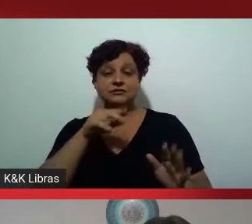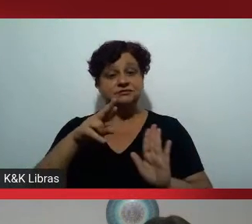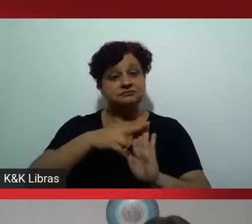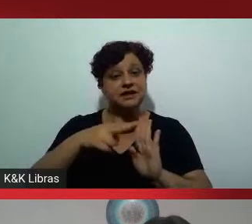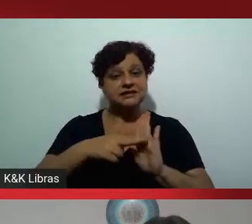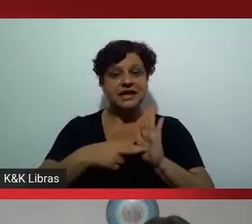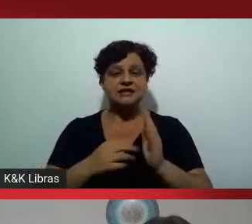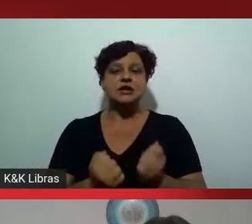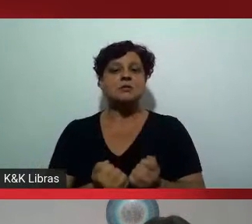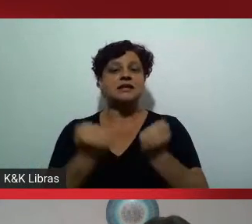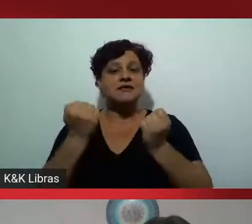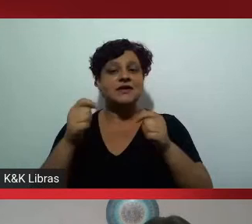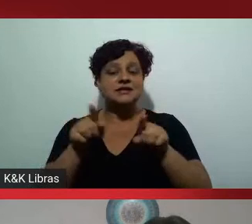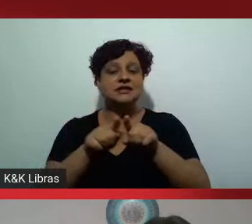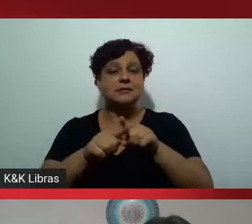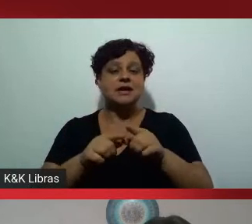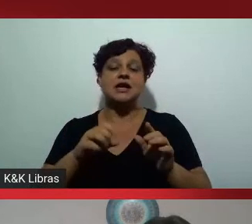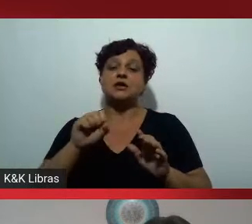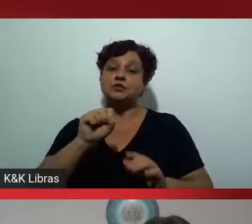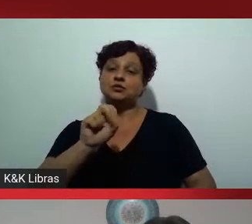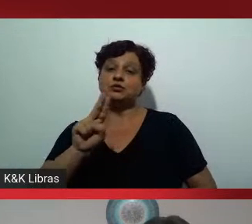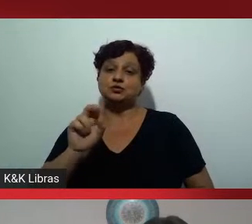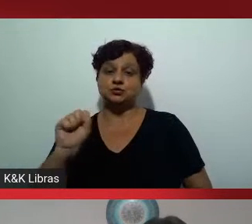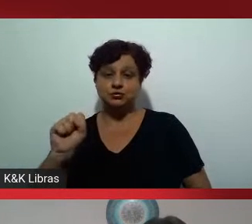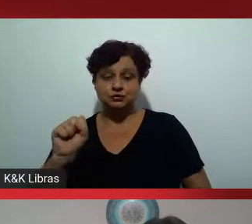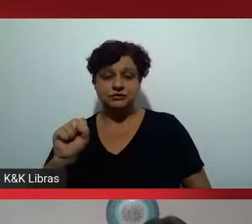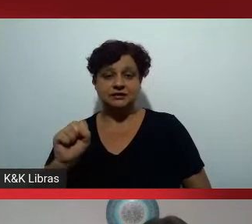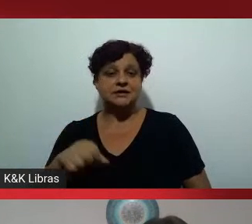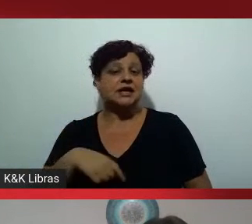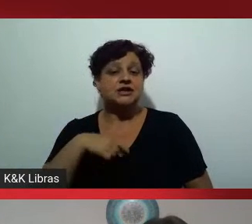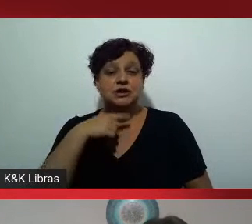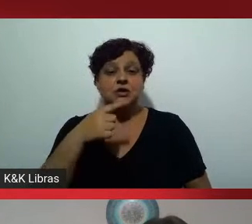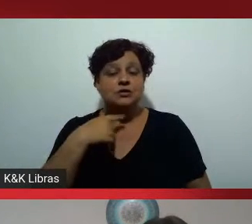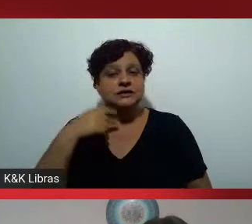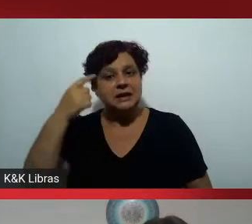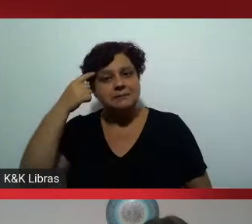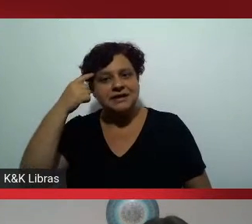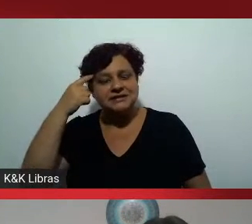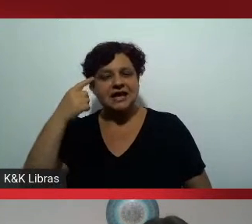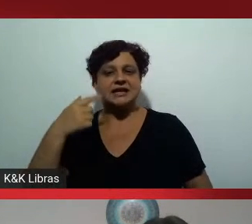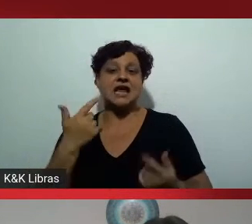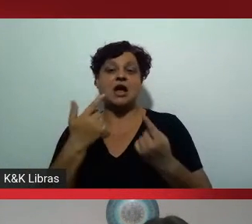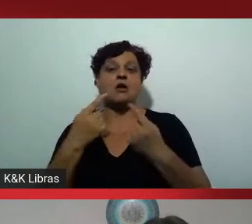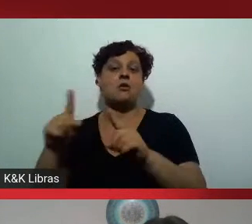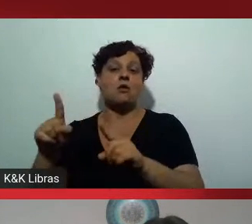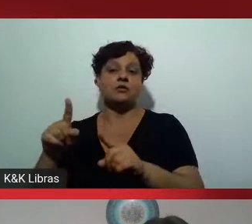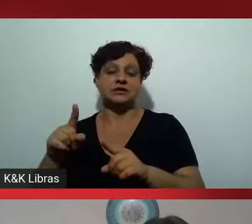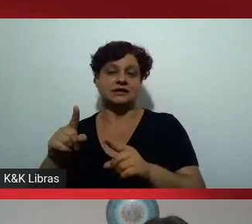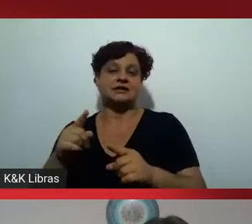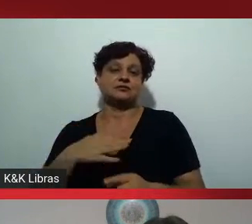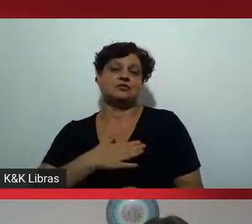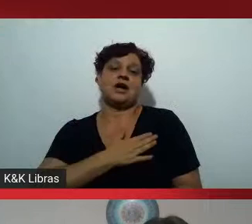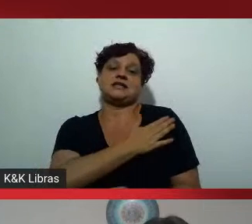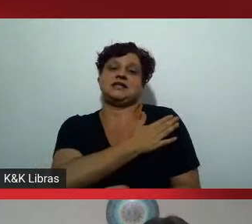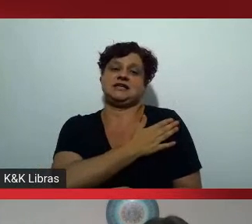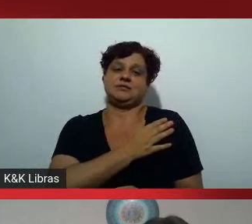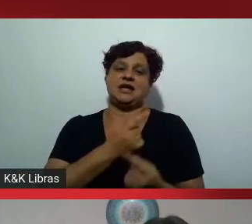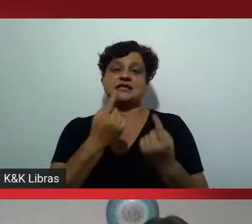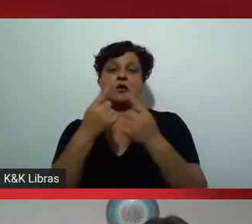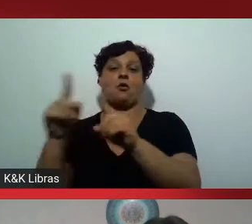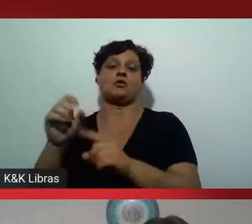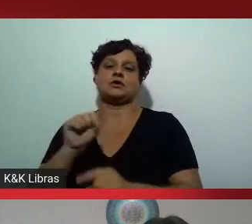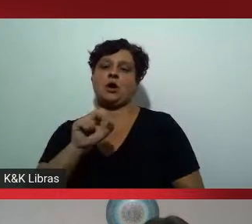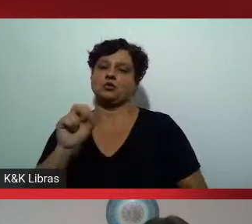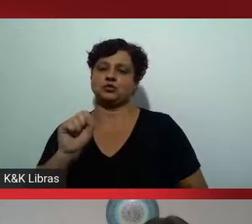o que significa por exemplo uma defesa do sistema único de saúde não dá para dizer que é antirracista e ser contrário